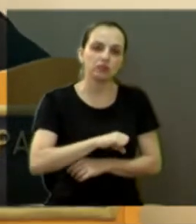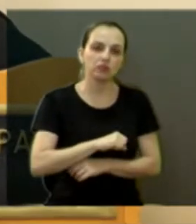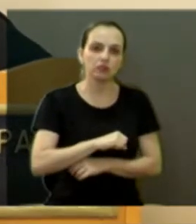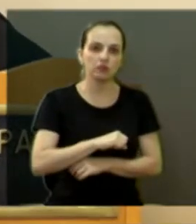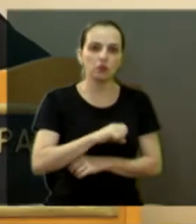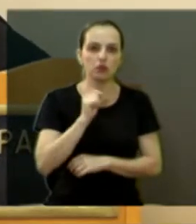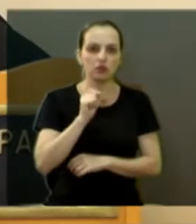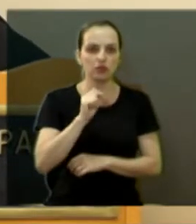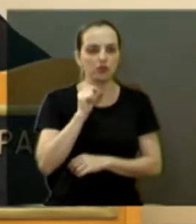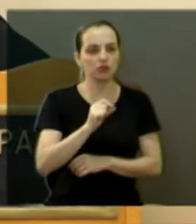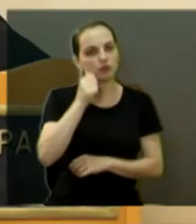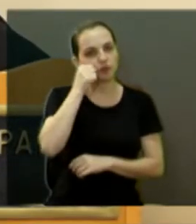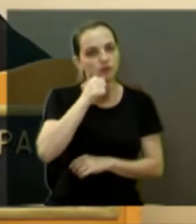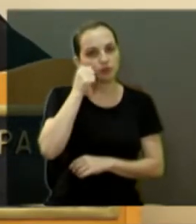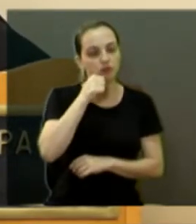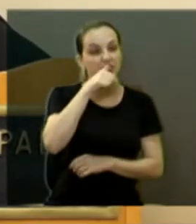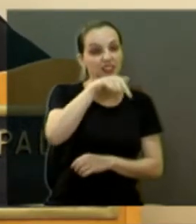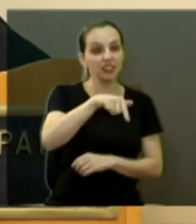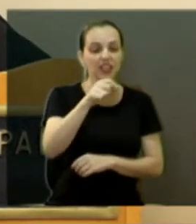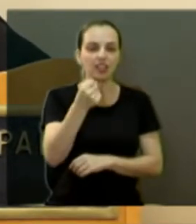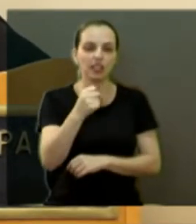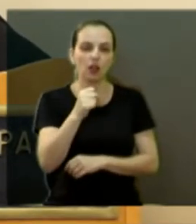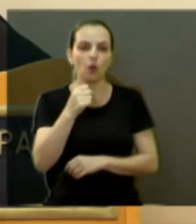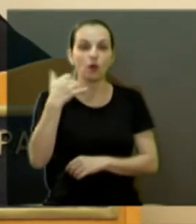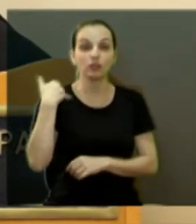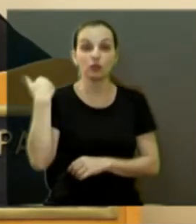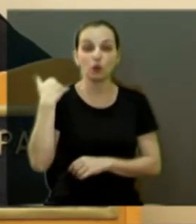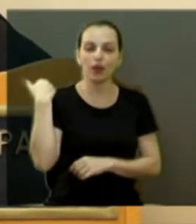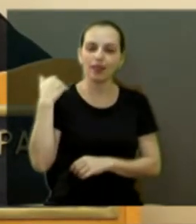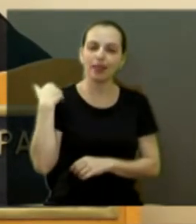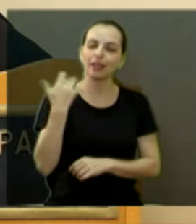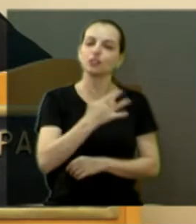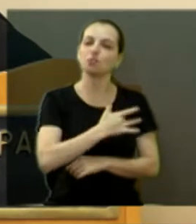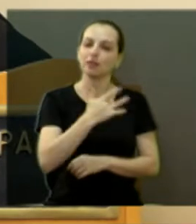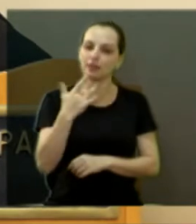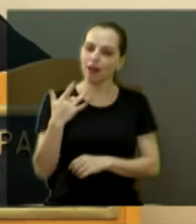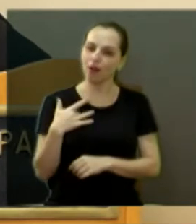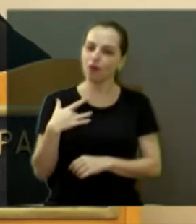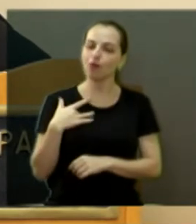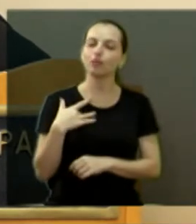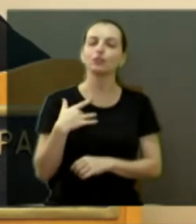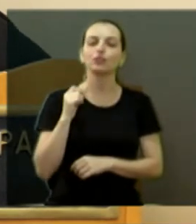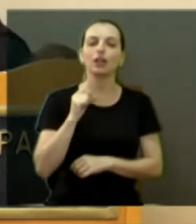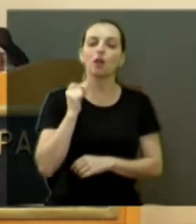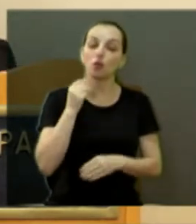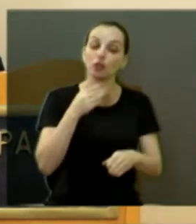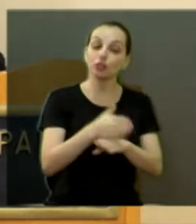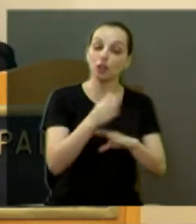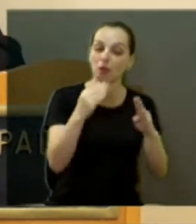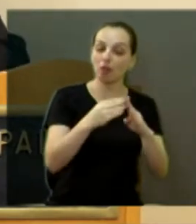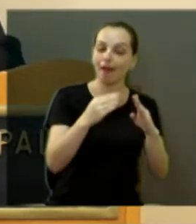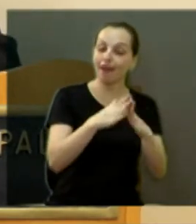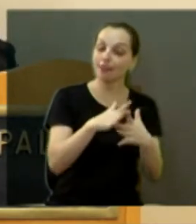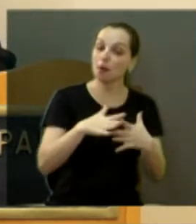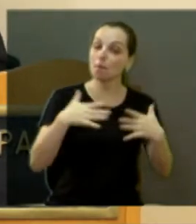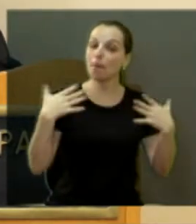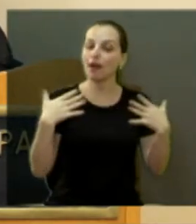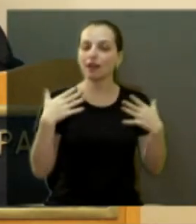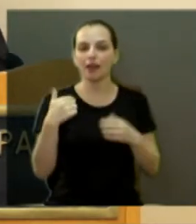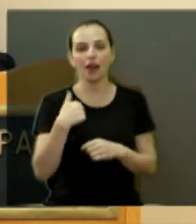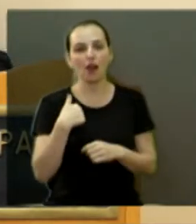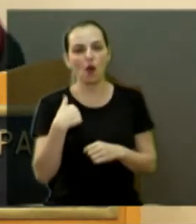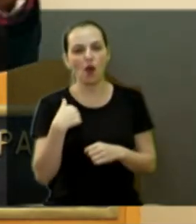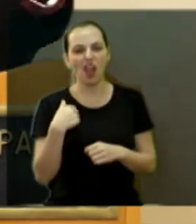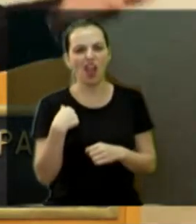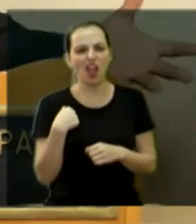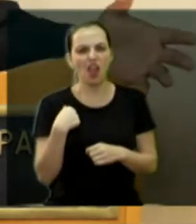está com 78 anos e ainda está firmona ainda, né? E é uma alegria quando eu chego na casa dela, Esses dias mesmo que cheguei na casa dela, ela tirei o sapato,